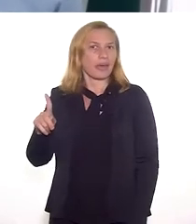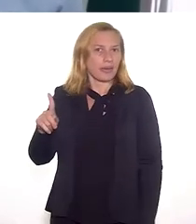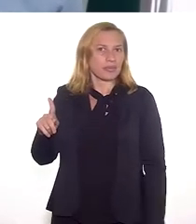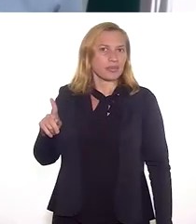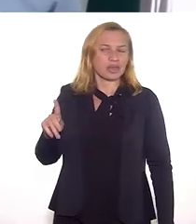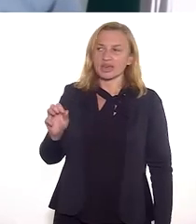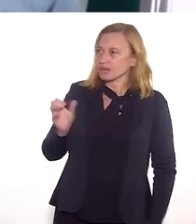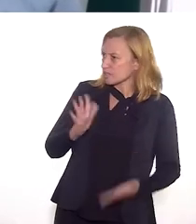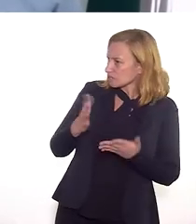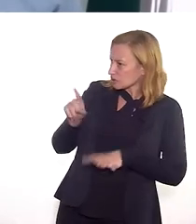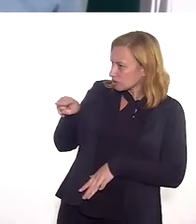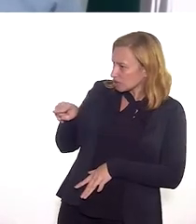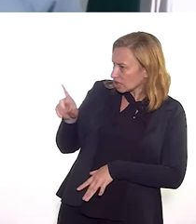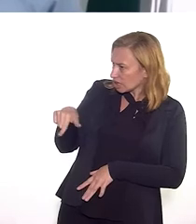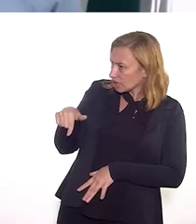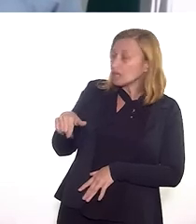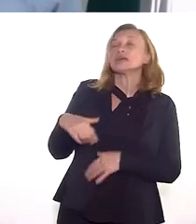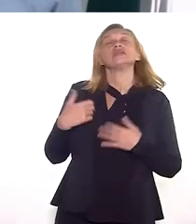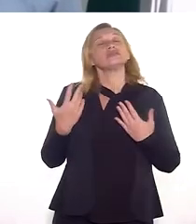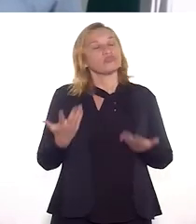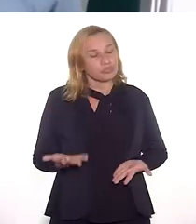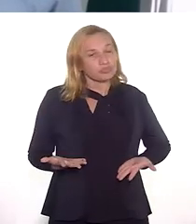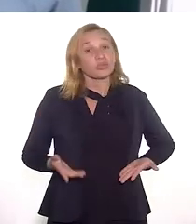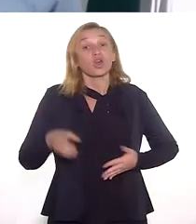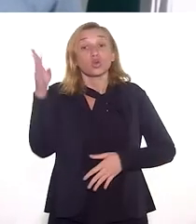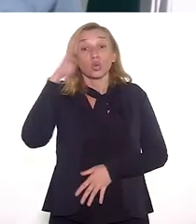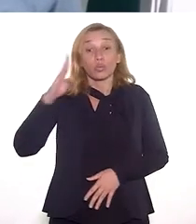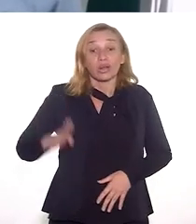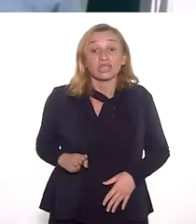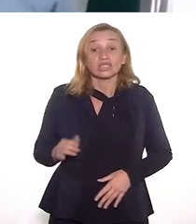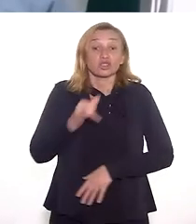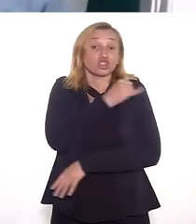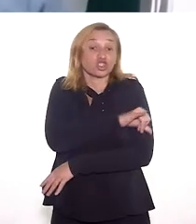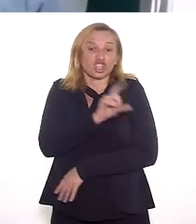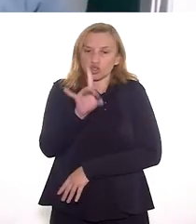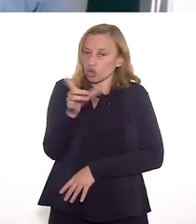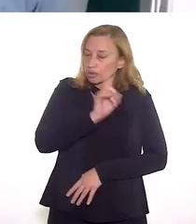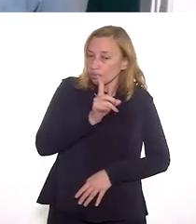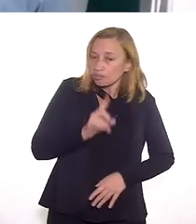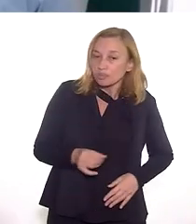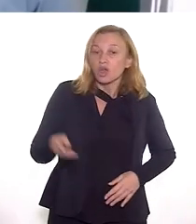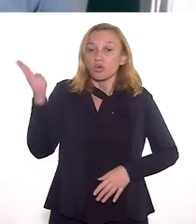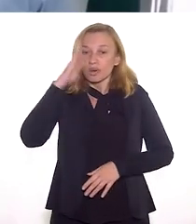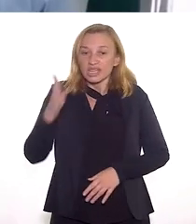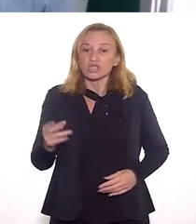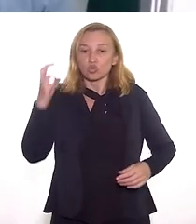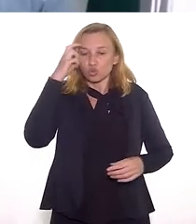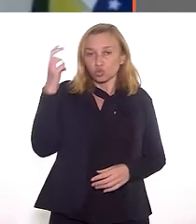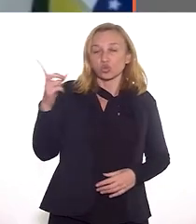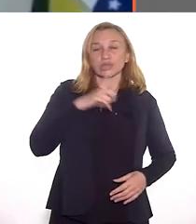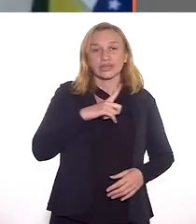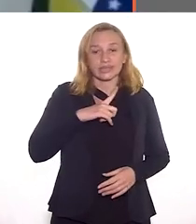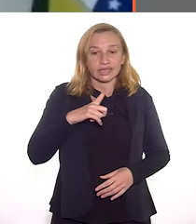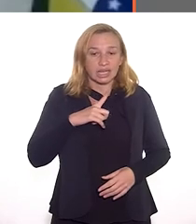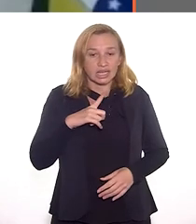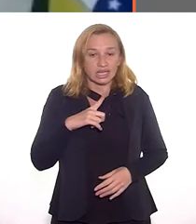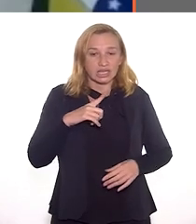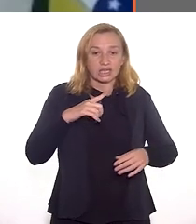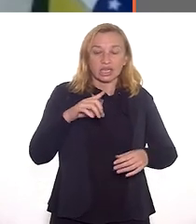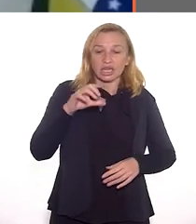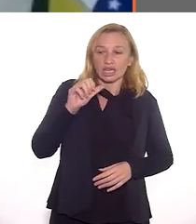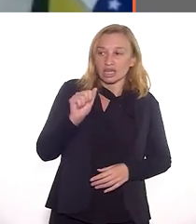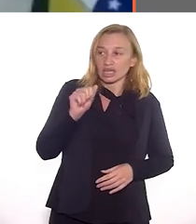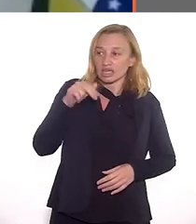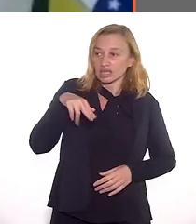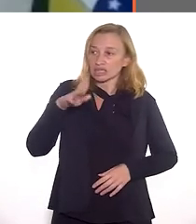reformar o CEP, reformar a unidade, é mais ou menos isso. Porque a gente também no Brasil, não é no Rio de Janeiro só, o Brasil tem